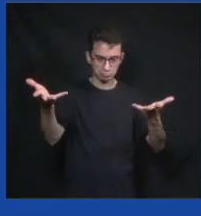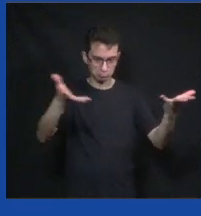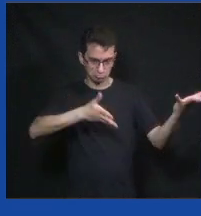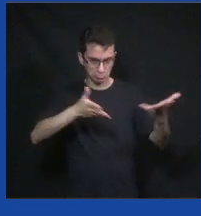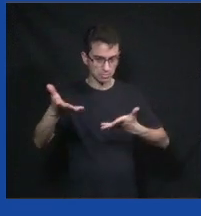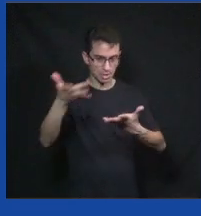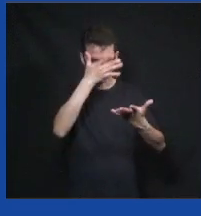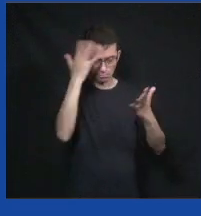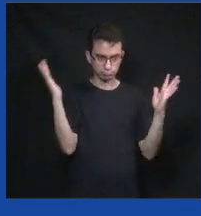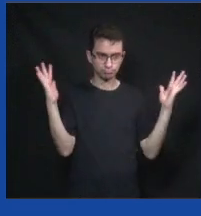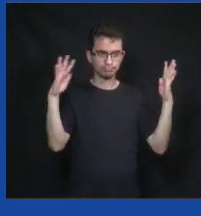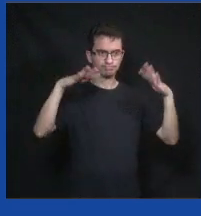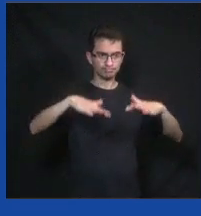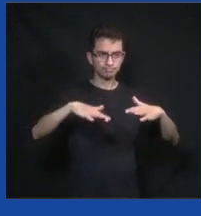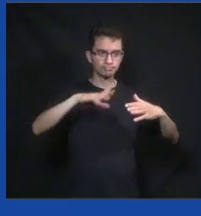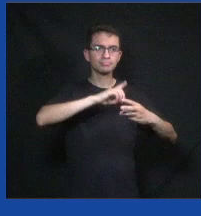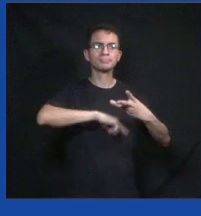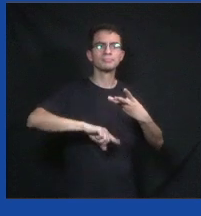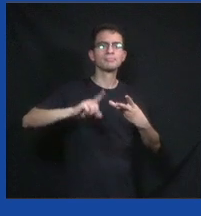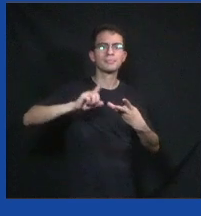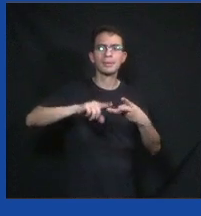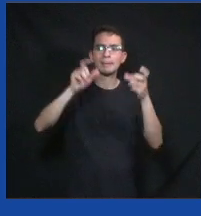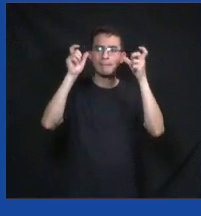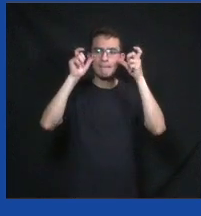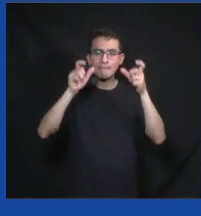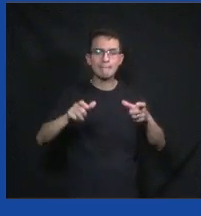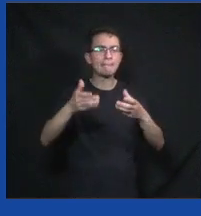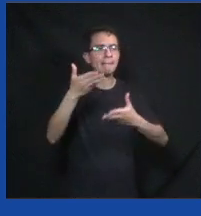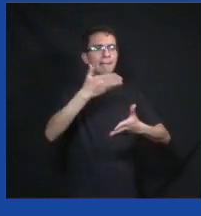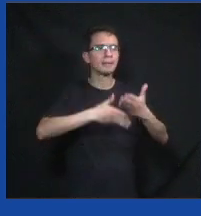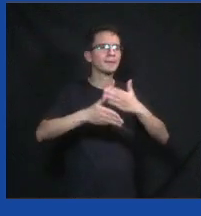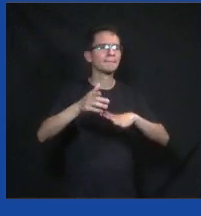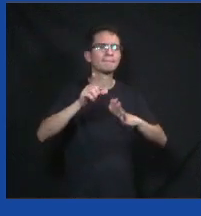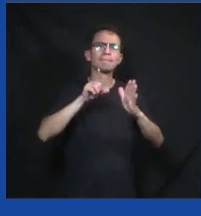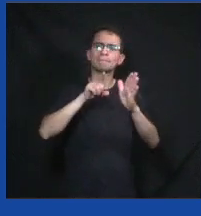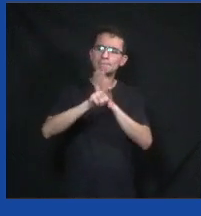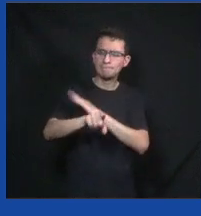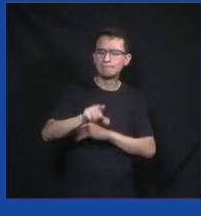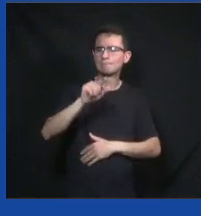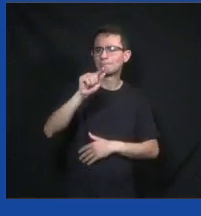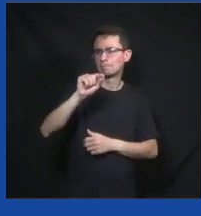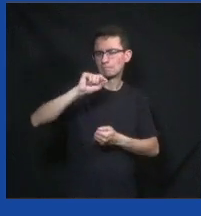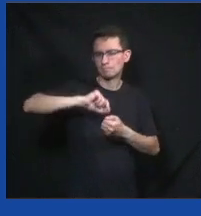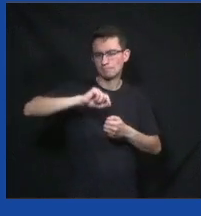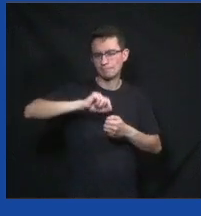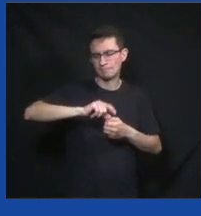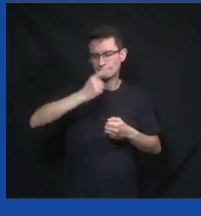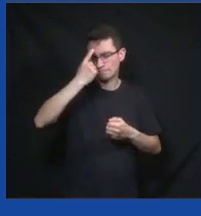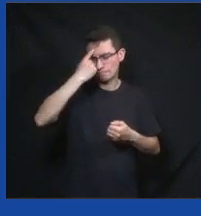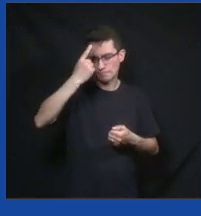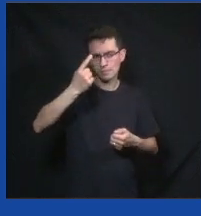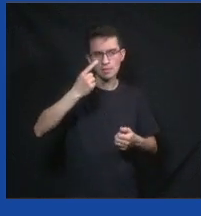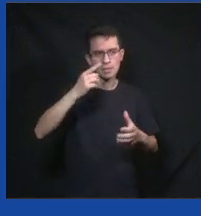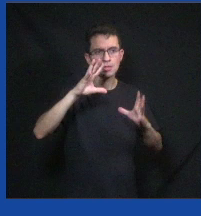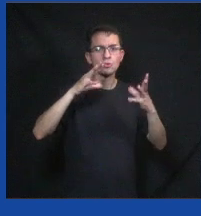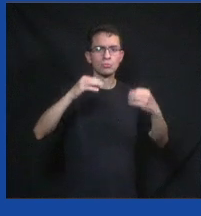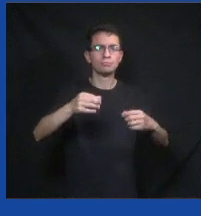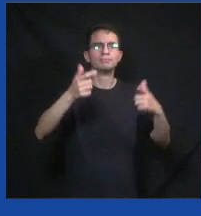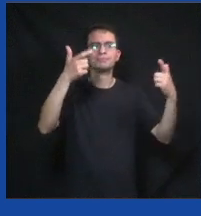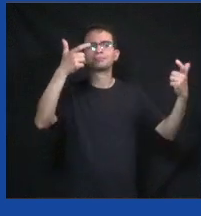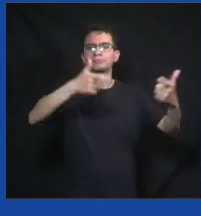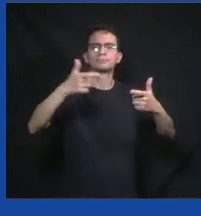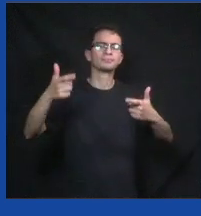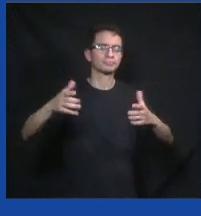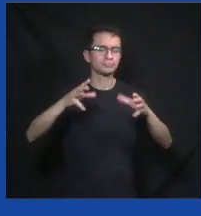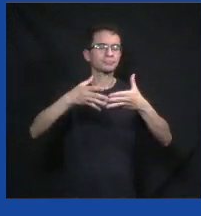engajamento em prol de cidadania também. A gente fecha esse triângulo. Como é que a gente faz? A gente coloca um apoio operacional em cada cidade, uma equipe